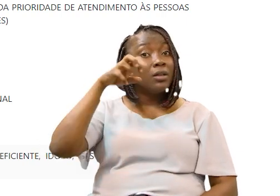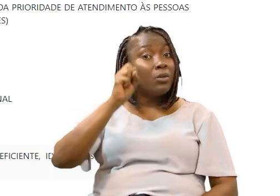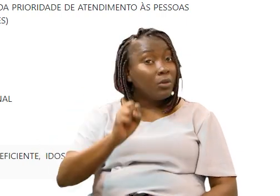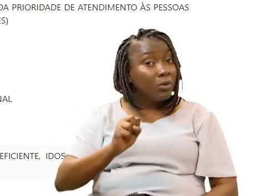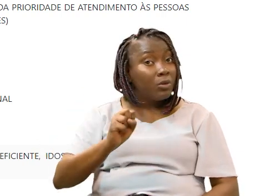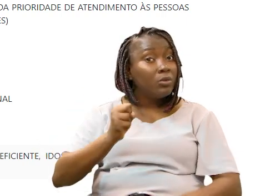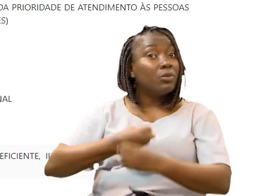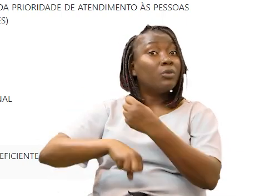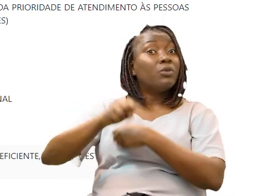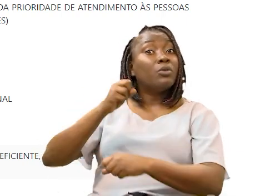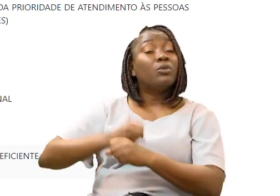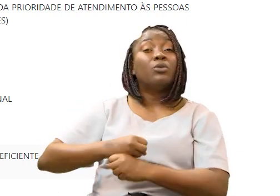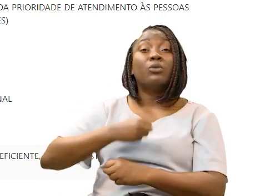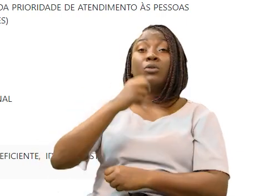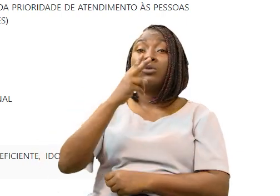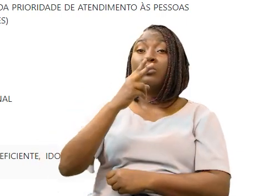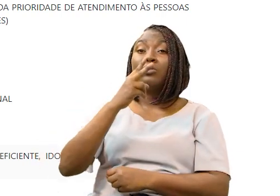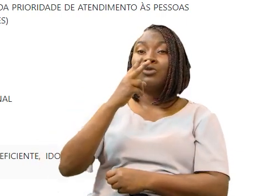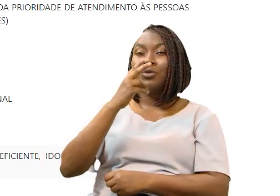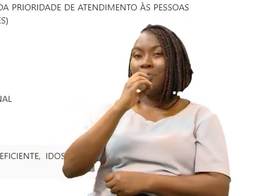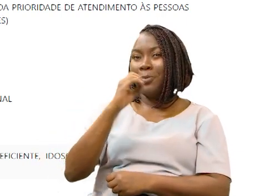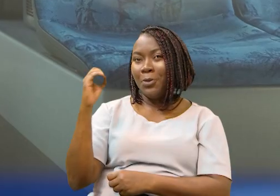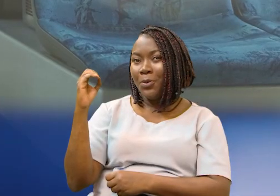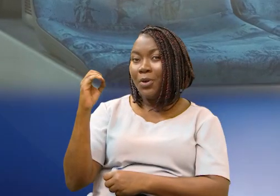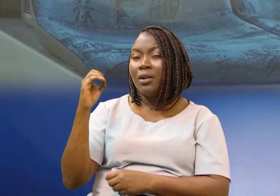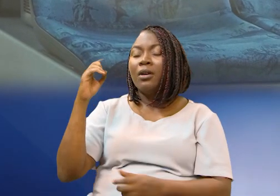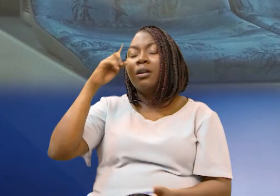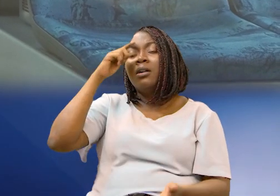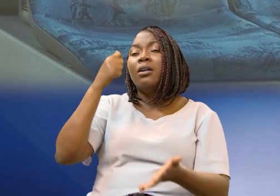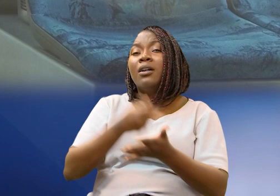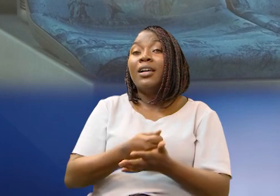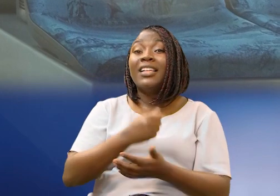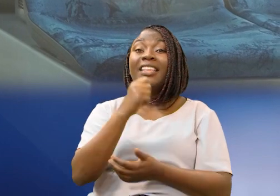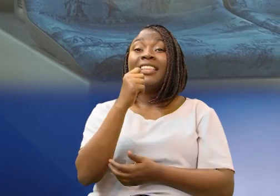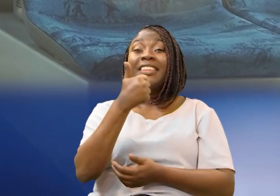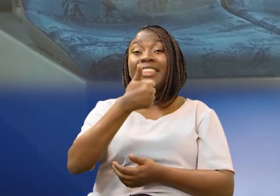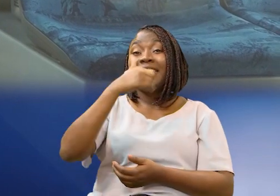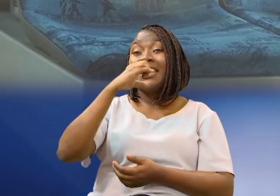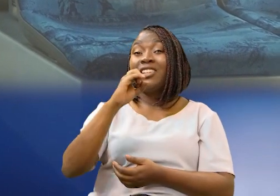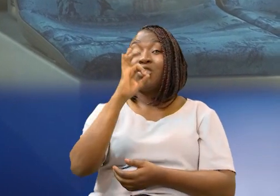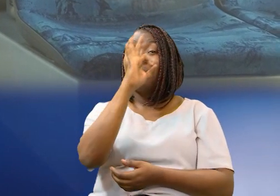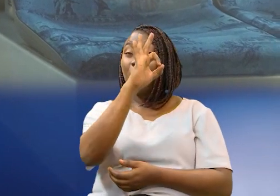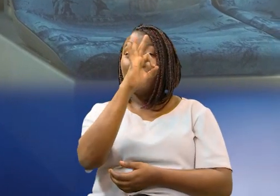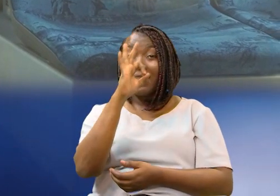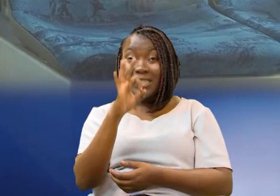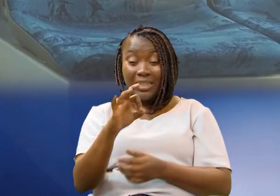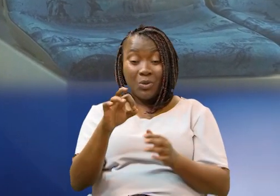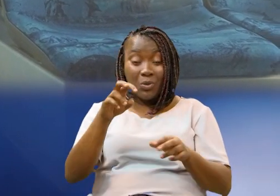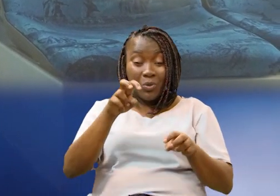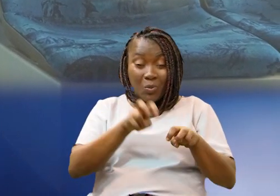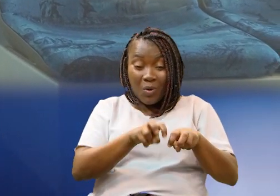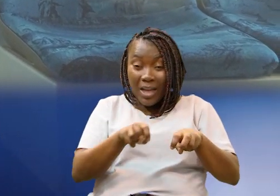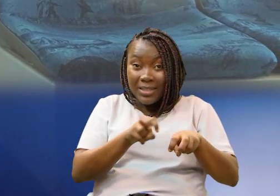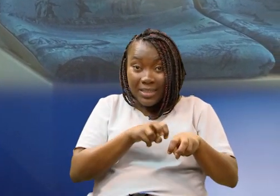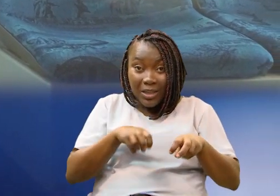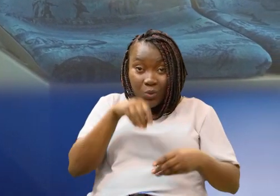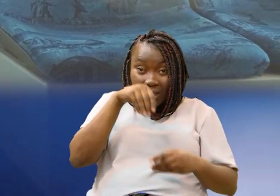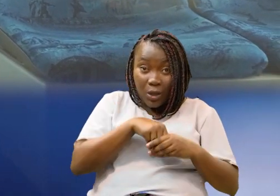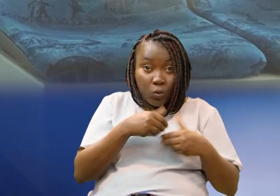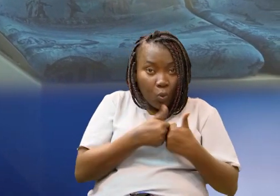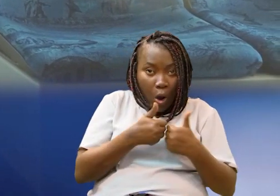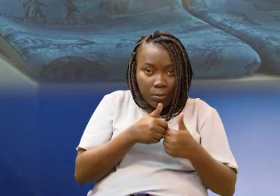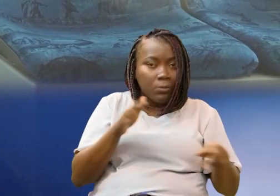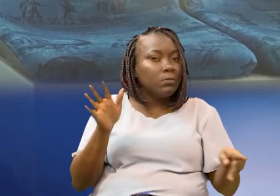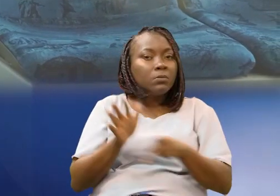nº 10.048 de 2000, que determina que pelo menos 10% dos assentos de cada ônibus